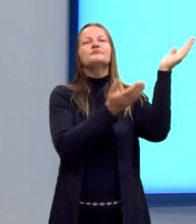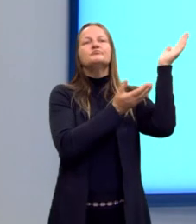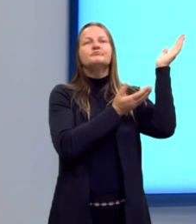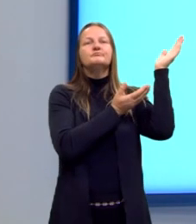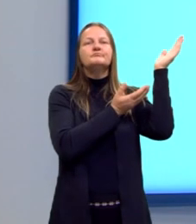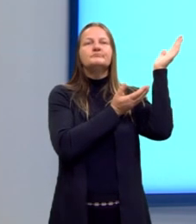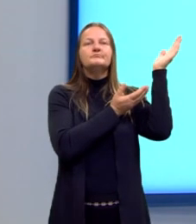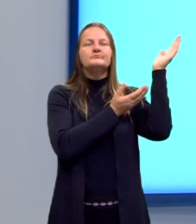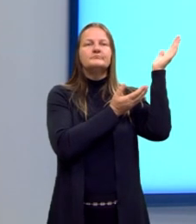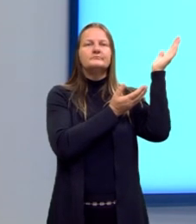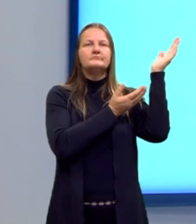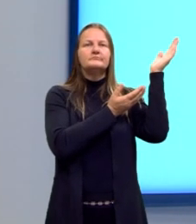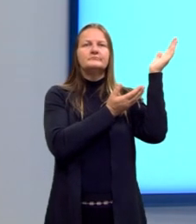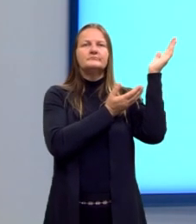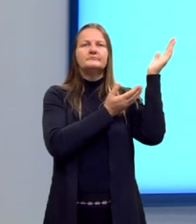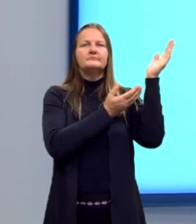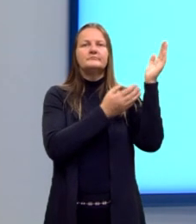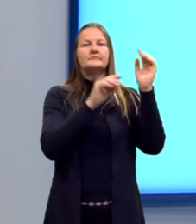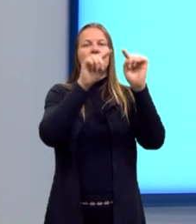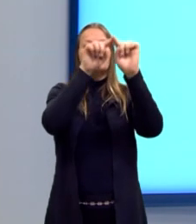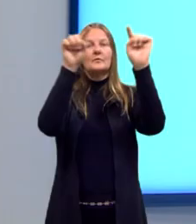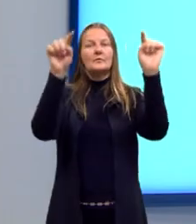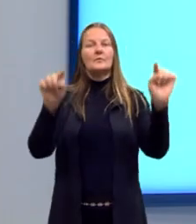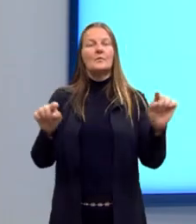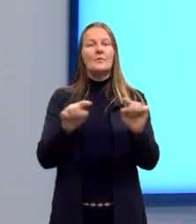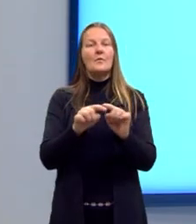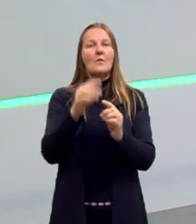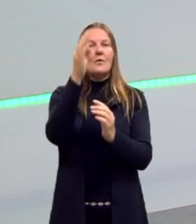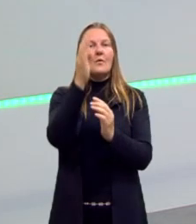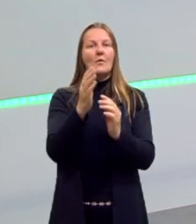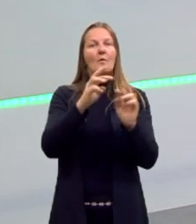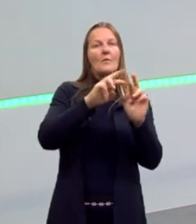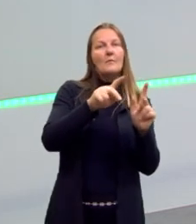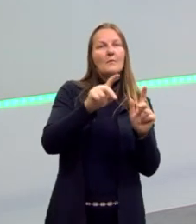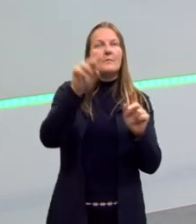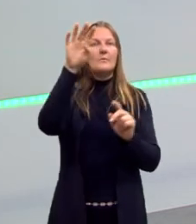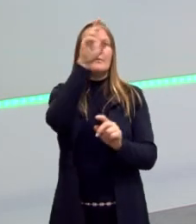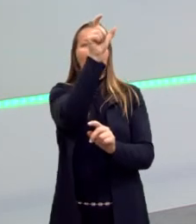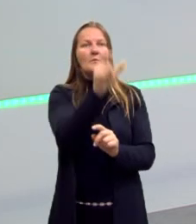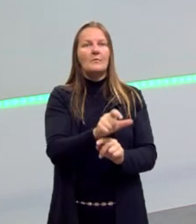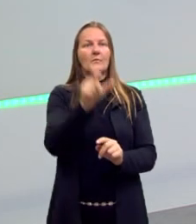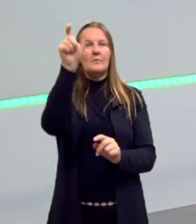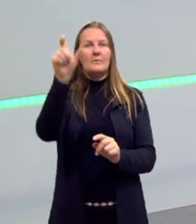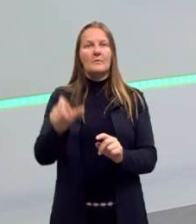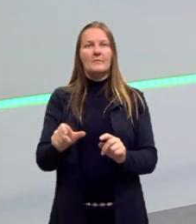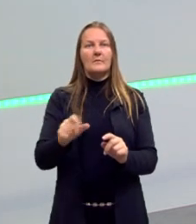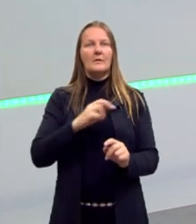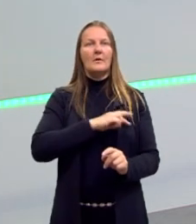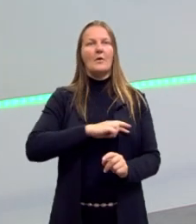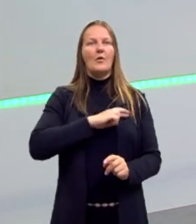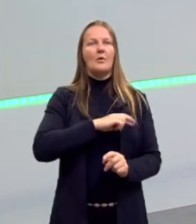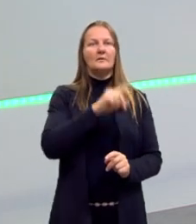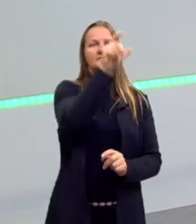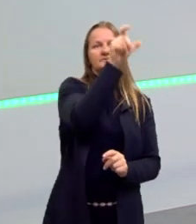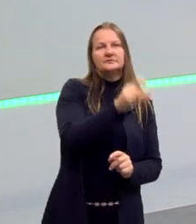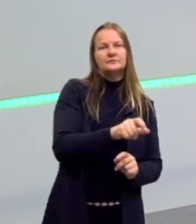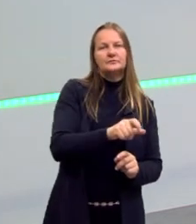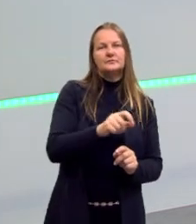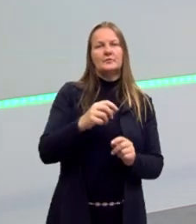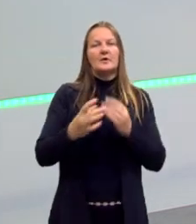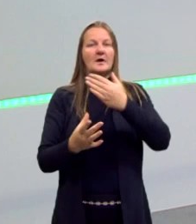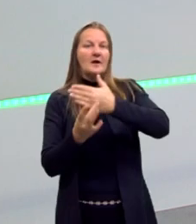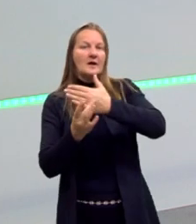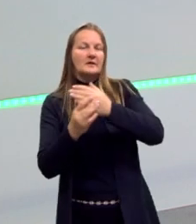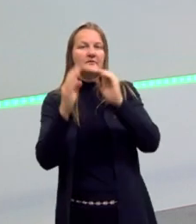diferenças entre o romantismo e o realismo. Para a gente ter mais uma parte para a gente